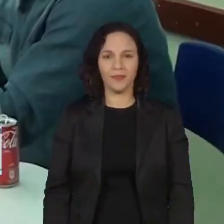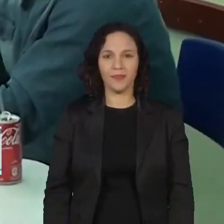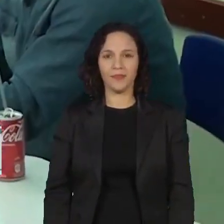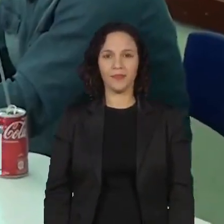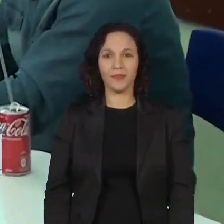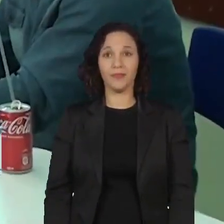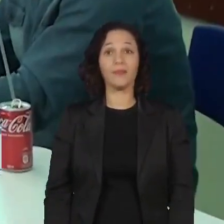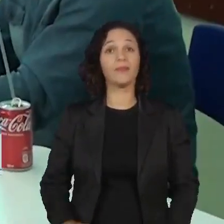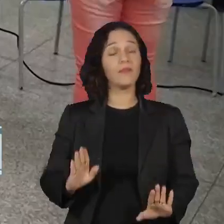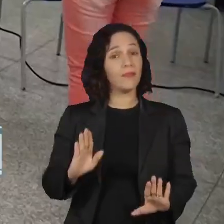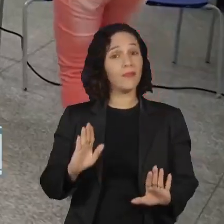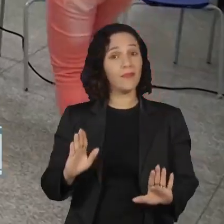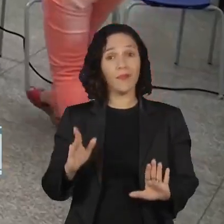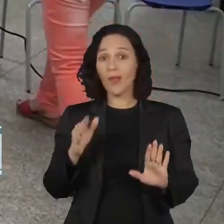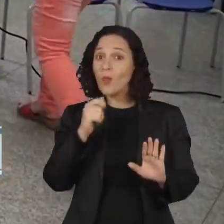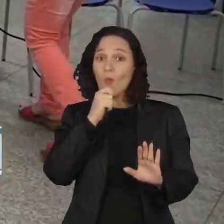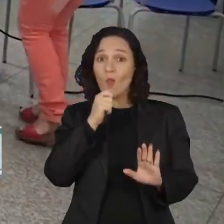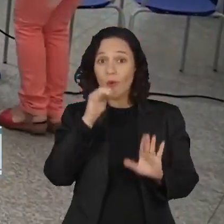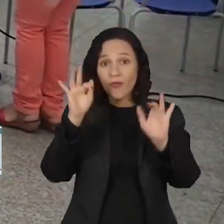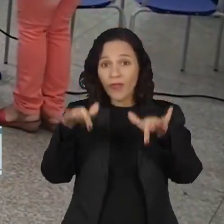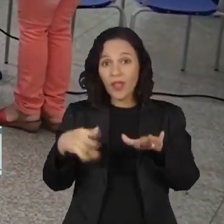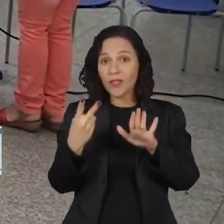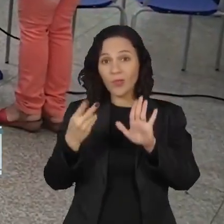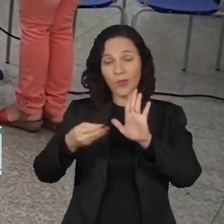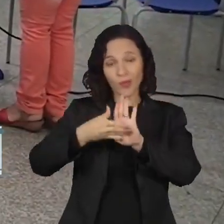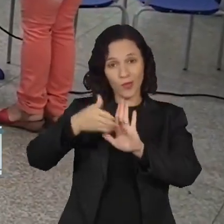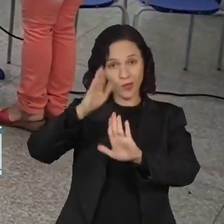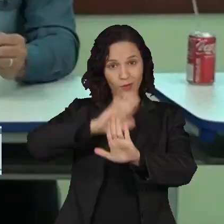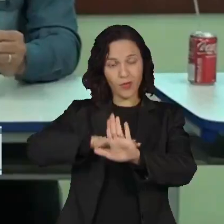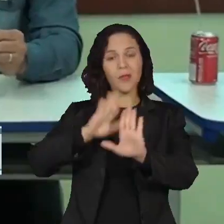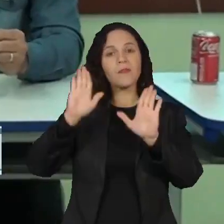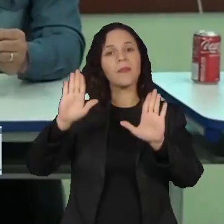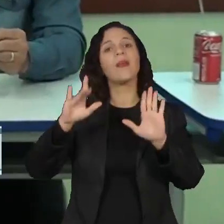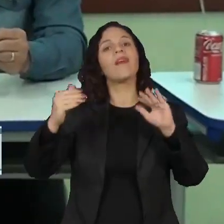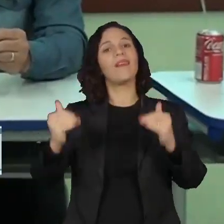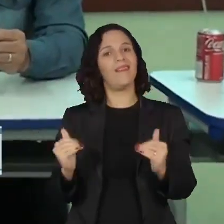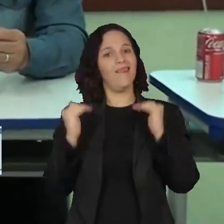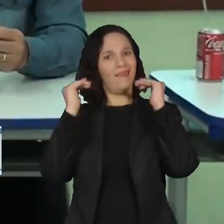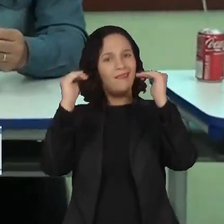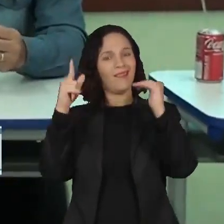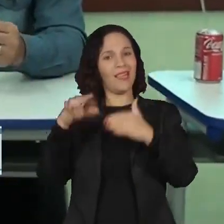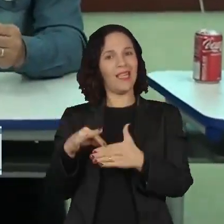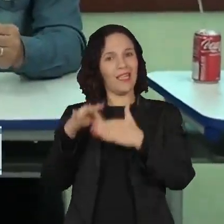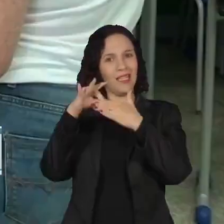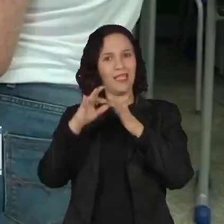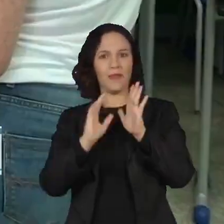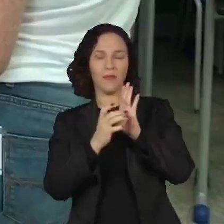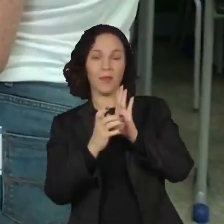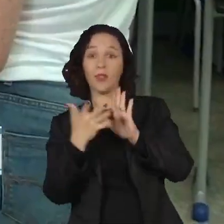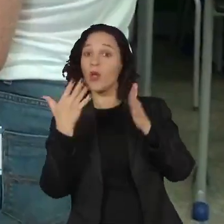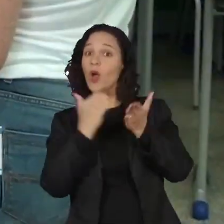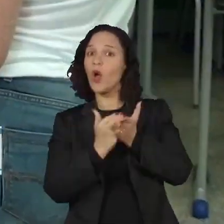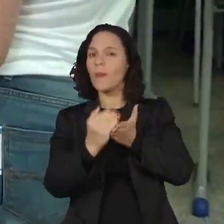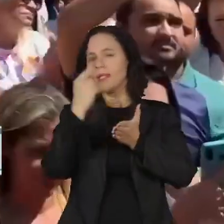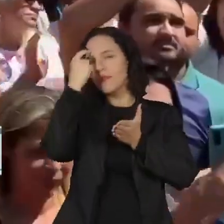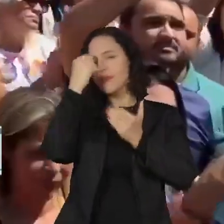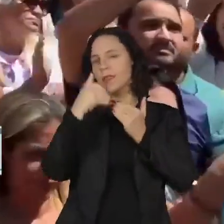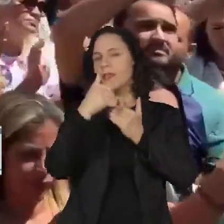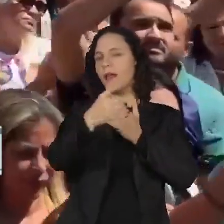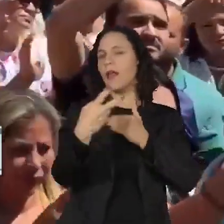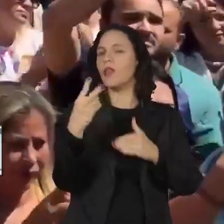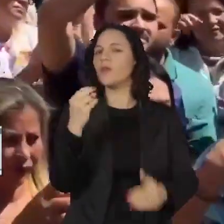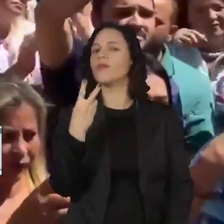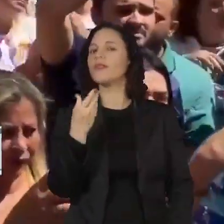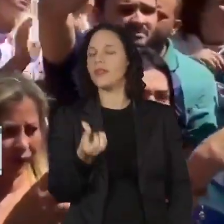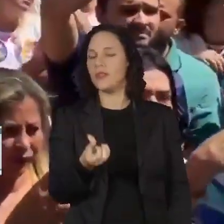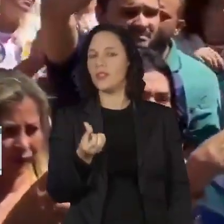Antes mesmo do fim do segundo turno, os líderes partidários voltam suas atenções para 2026 e